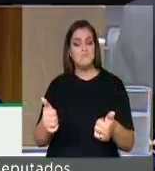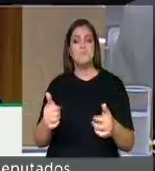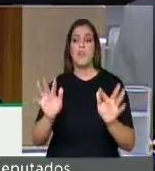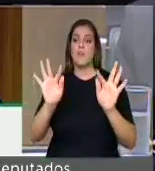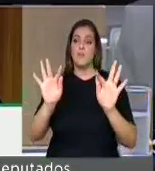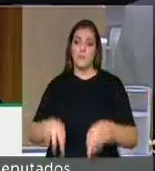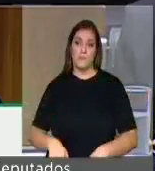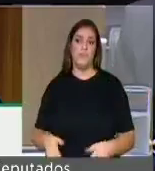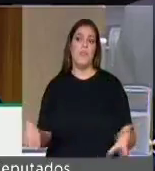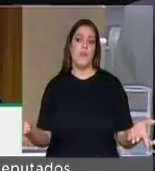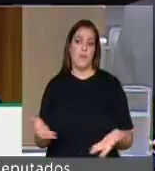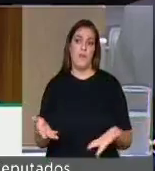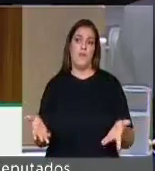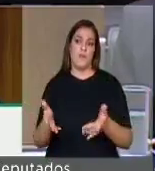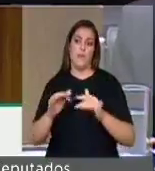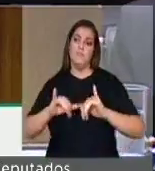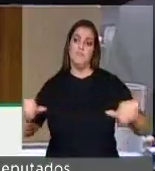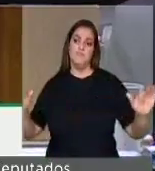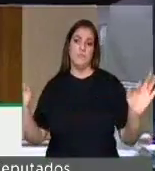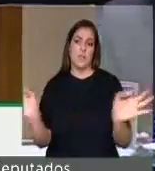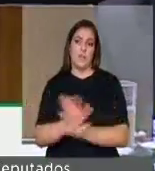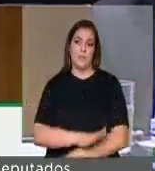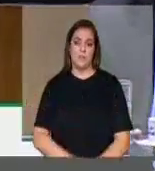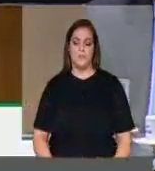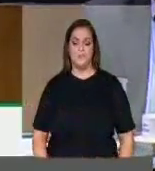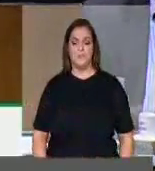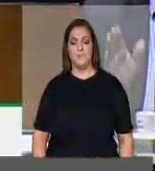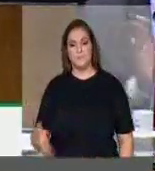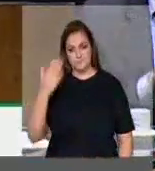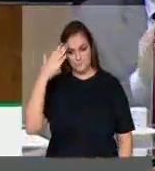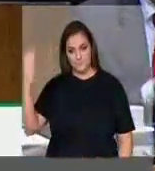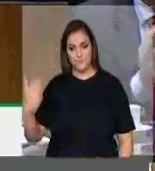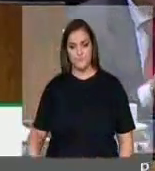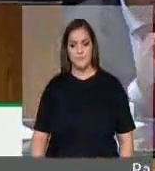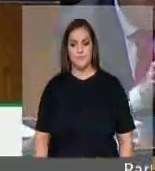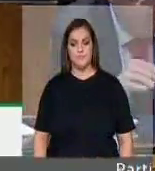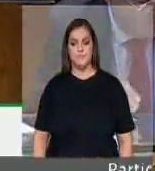declaro encerrada a presente sessão. Obrigado a todos.